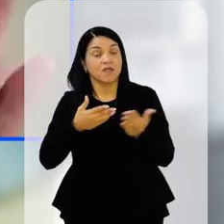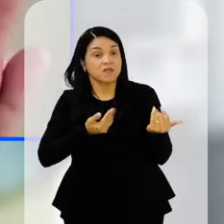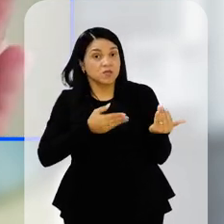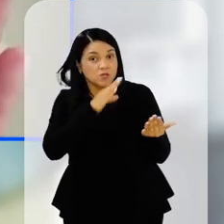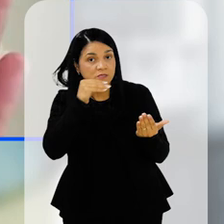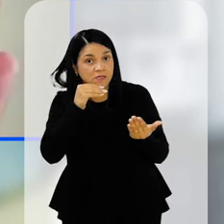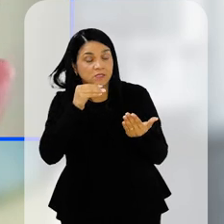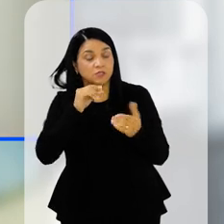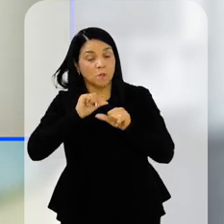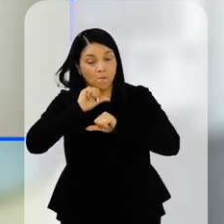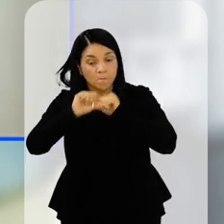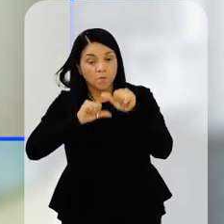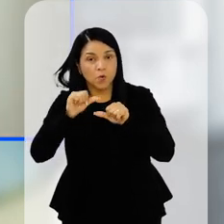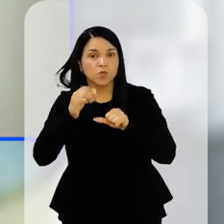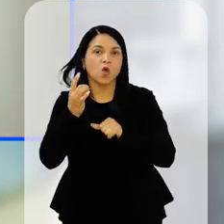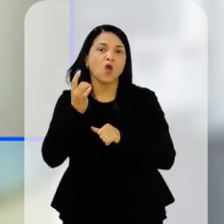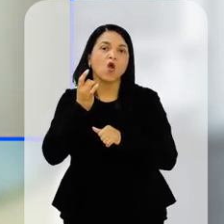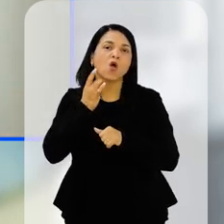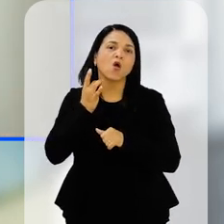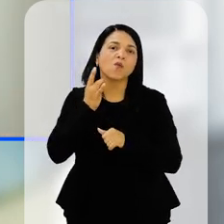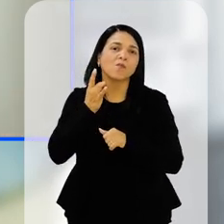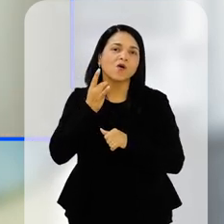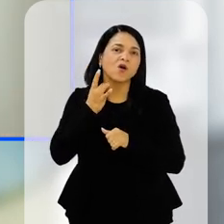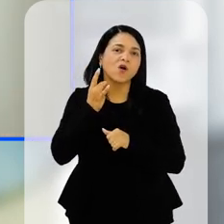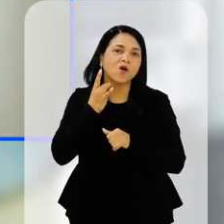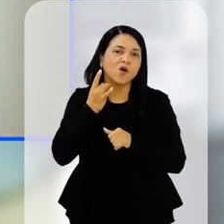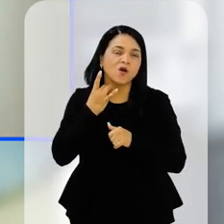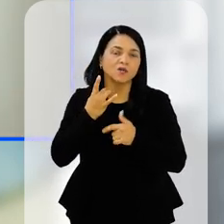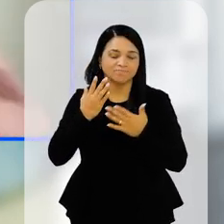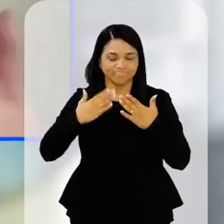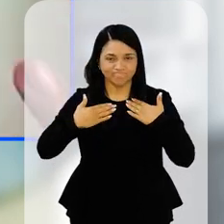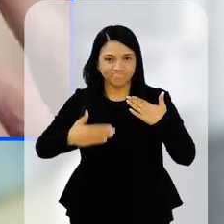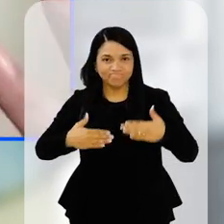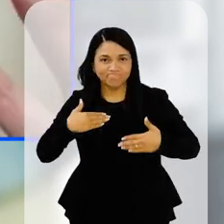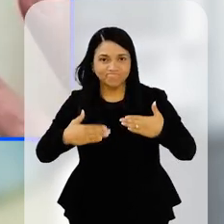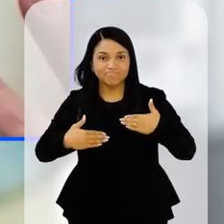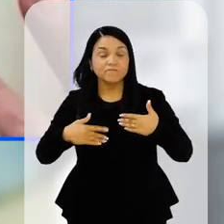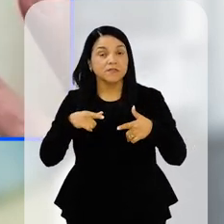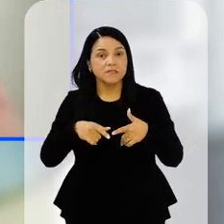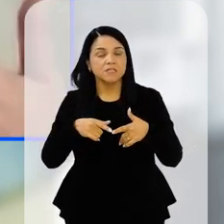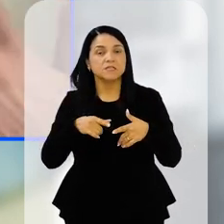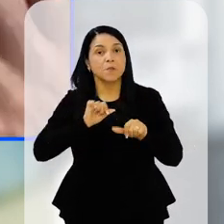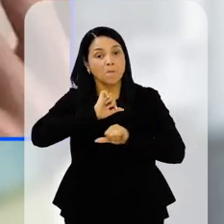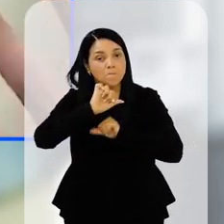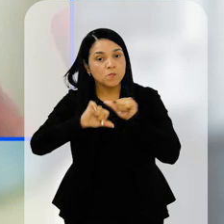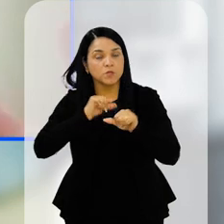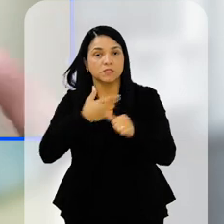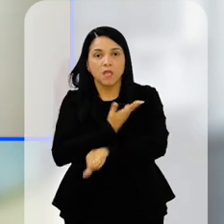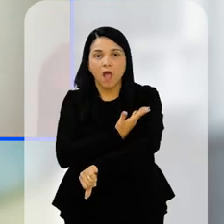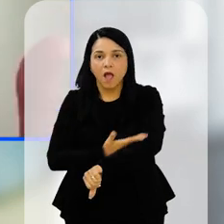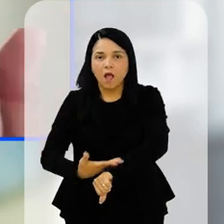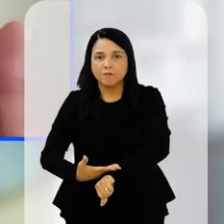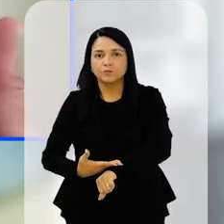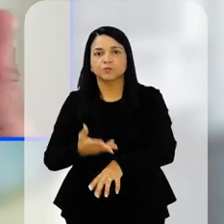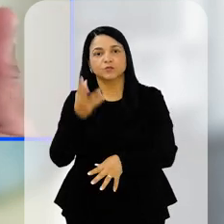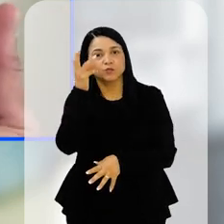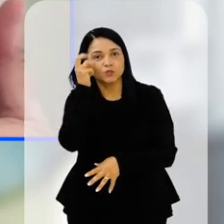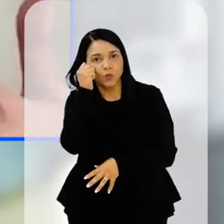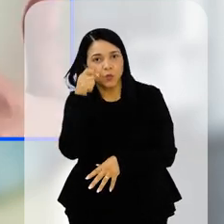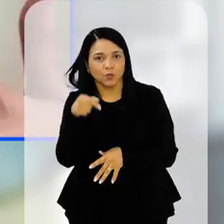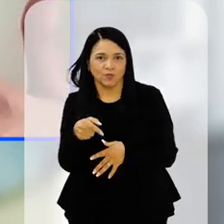porque os adolescentes têm uma alteração na sua, um hormonal que leva a uma mudança dos seus hábitos,